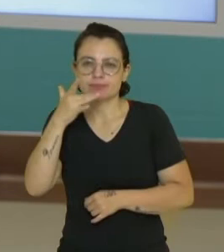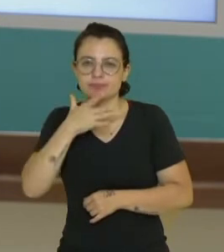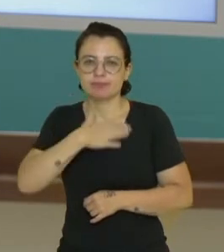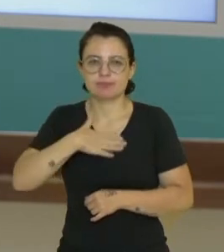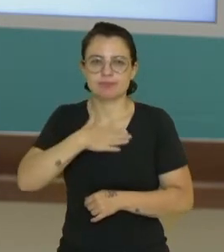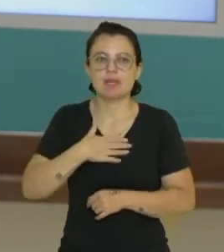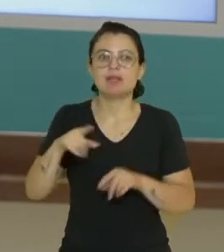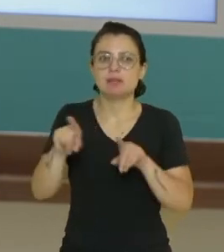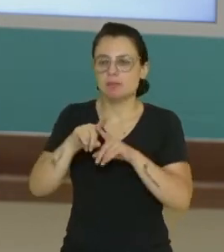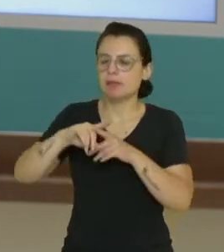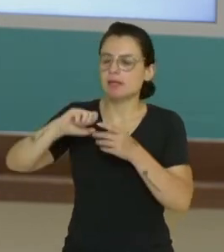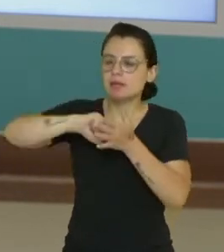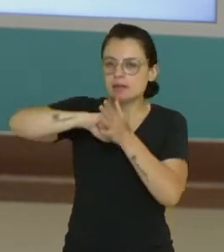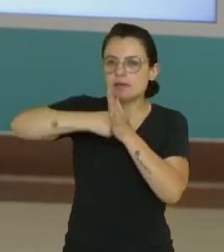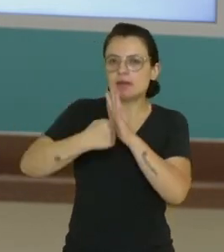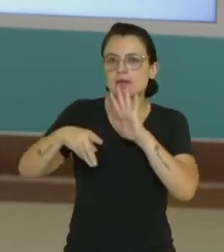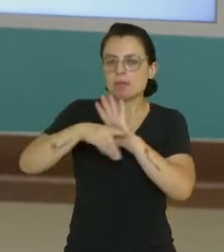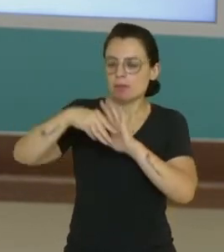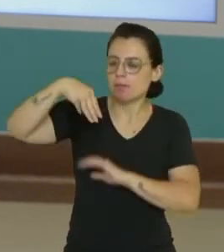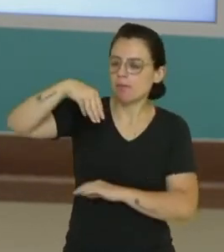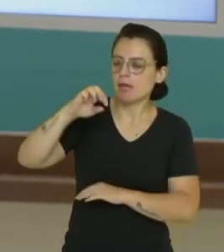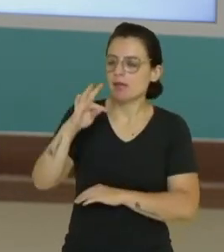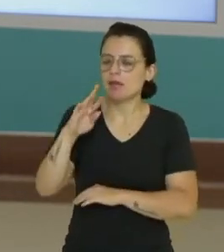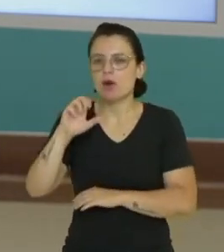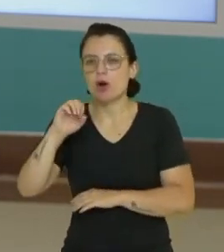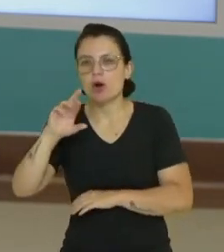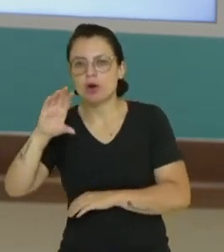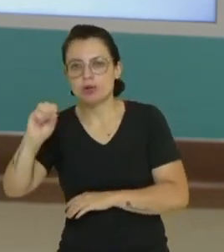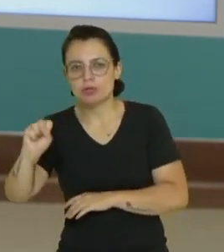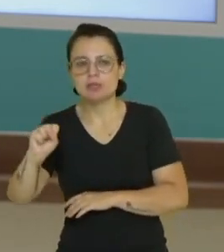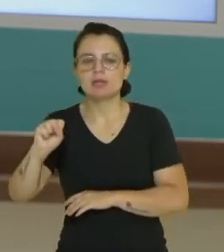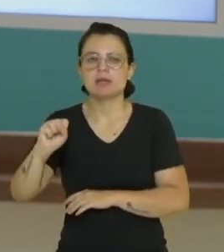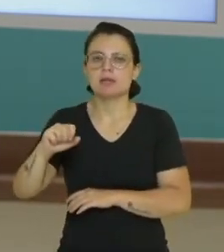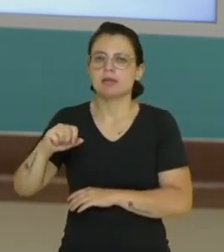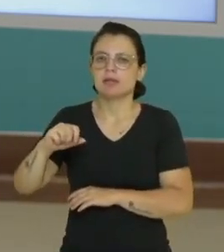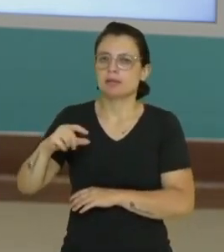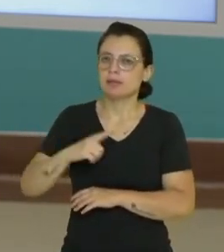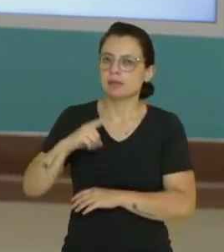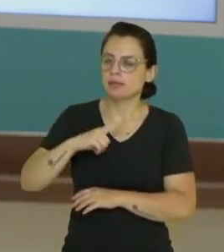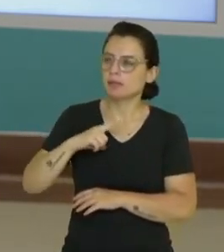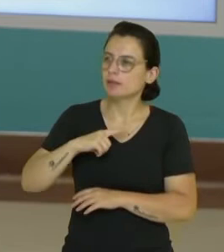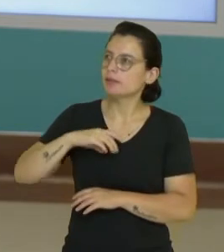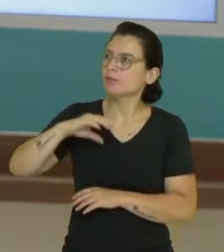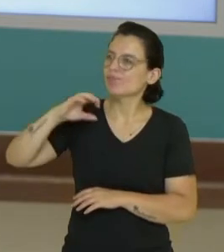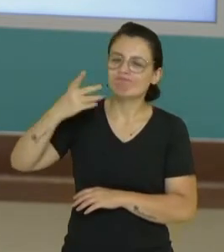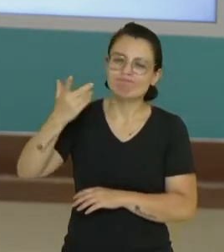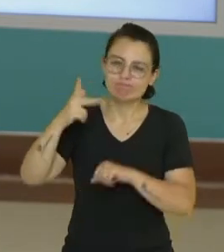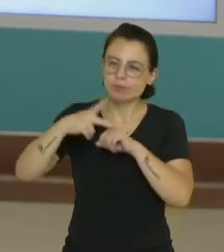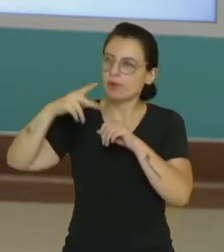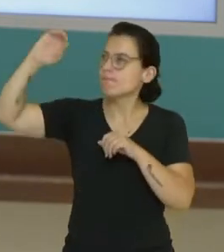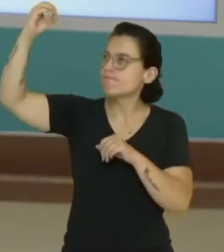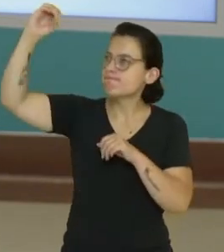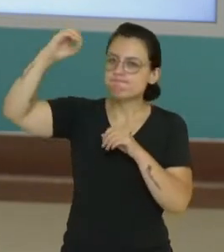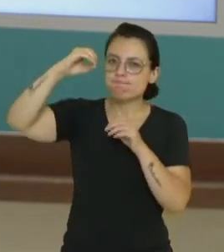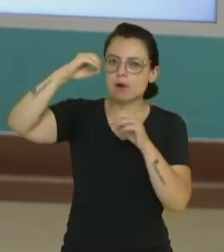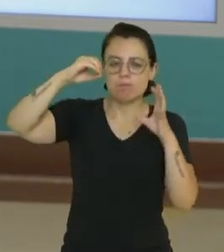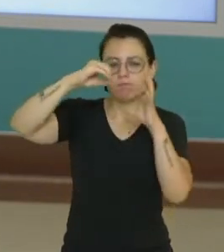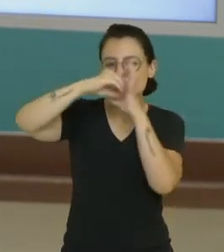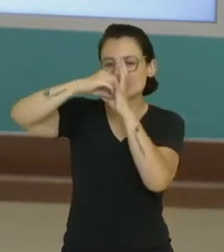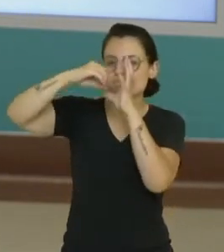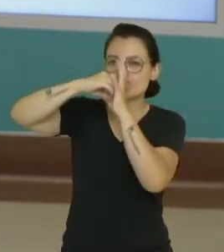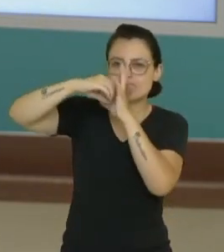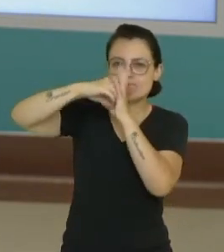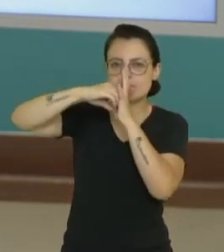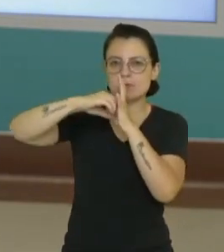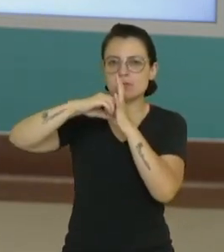meteoritos, esses corpos oriundos do espaço, que vão adentrando a nossa atmosfera, vão atritando contra ela. Eles vão se fragmentando